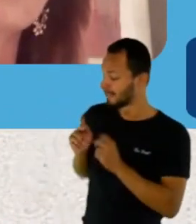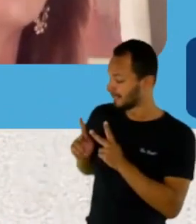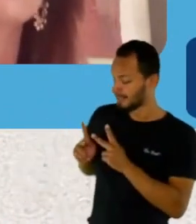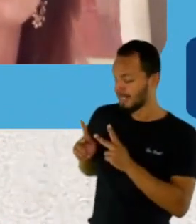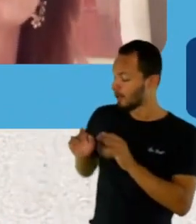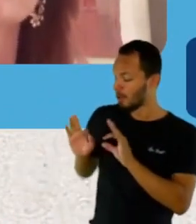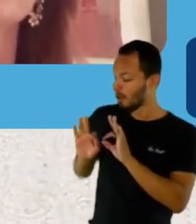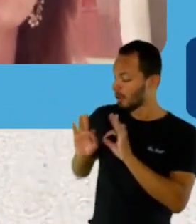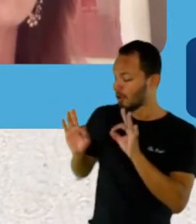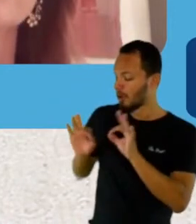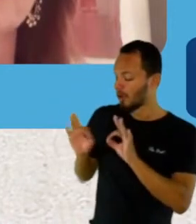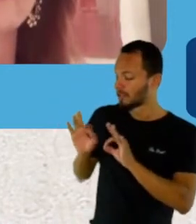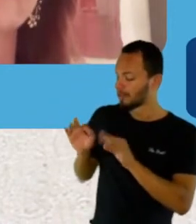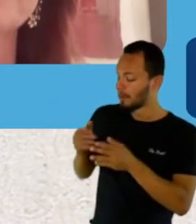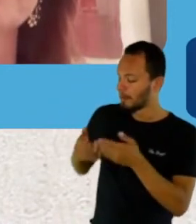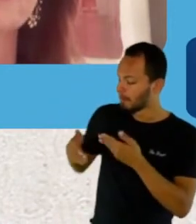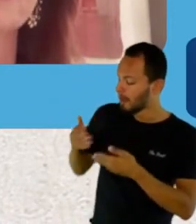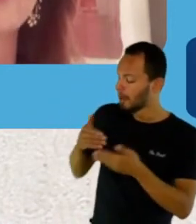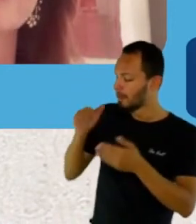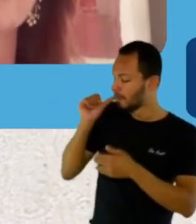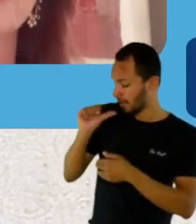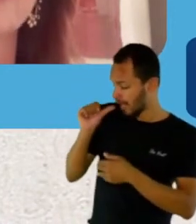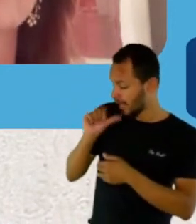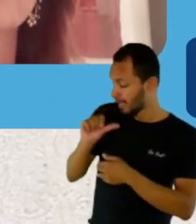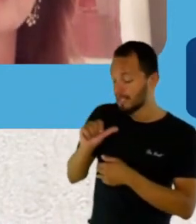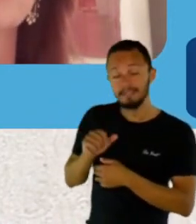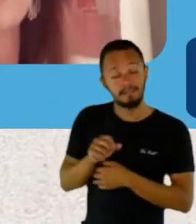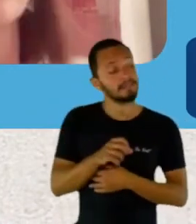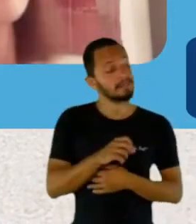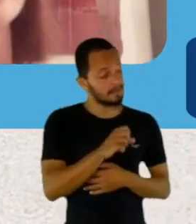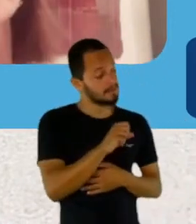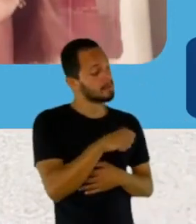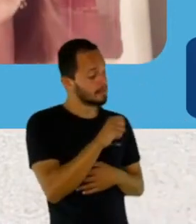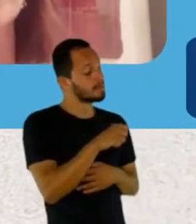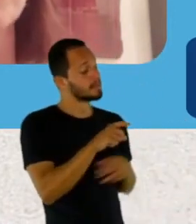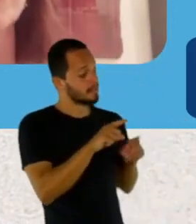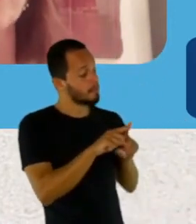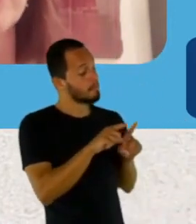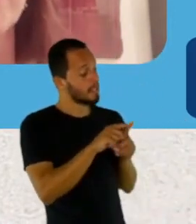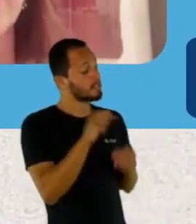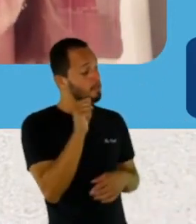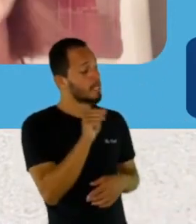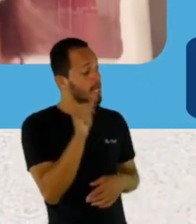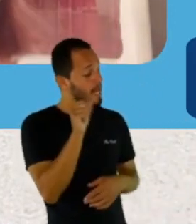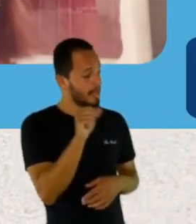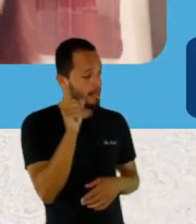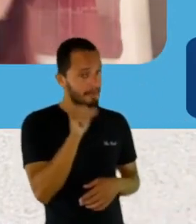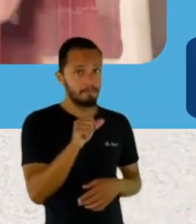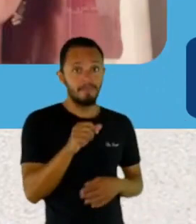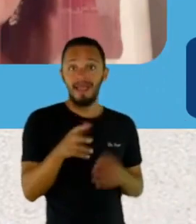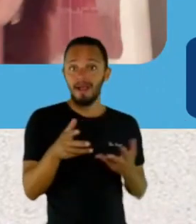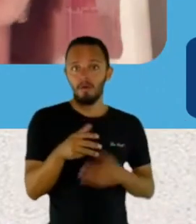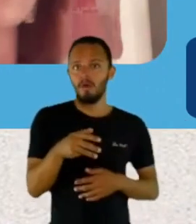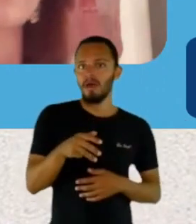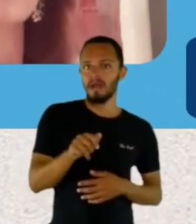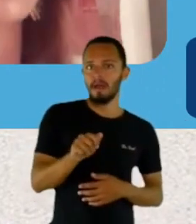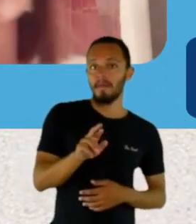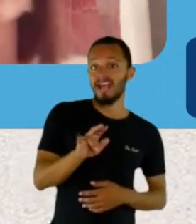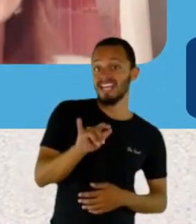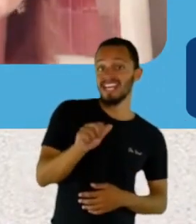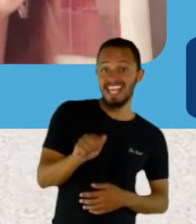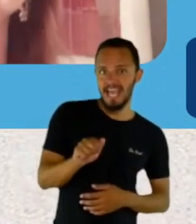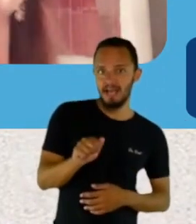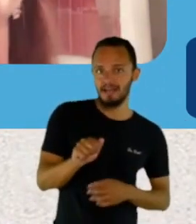mulheres? Sim, de mulheres também, mulheres também. Agora, não vão ser Maris, vão ser, talvez,